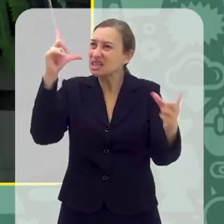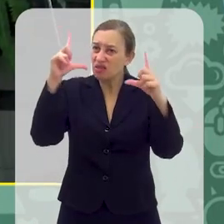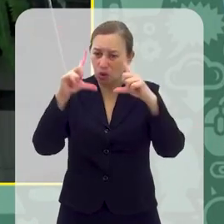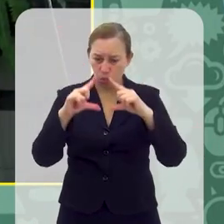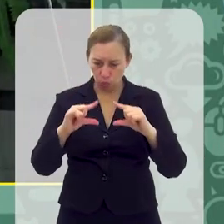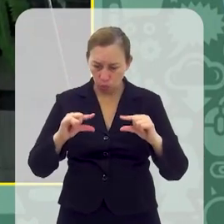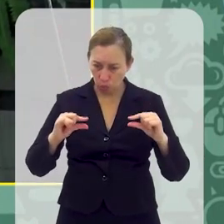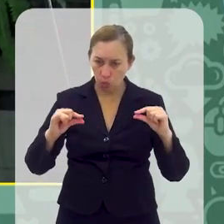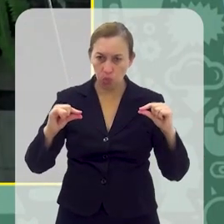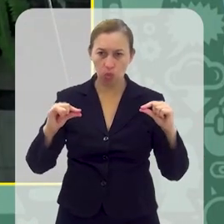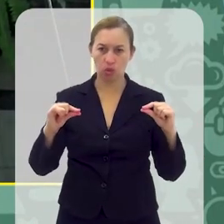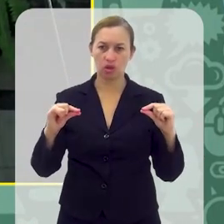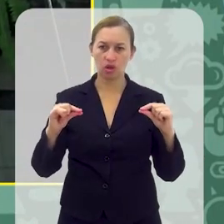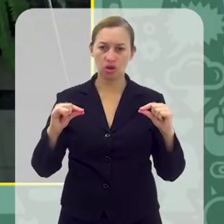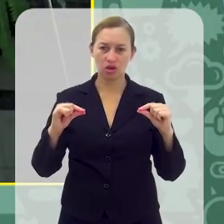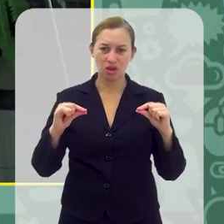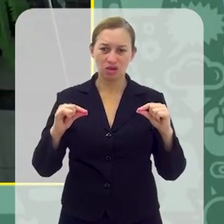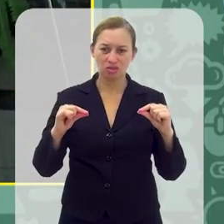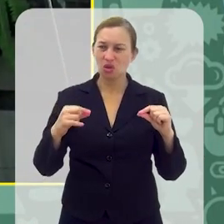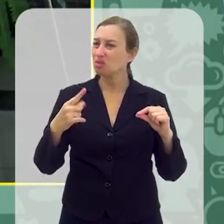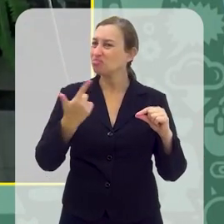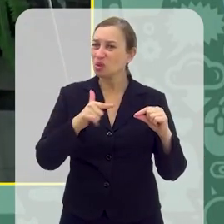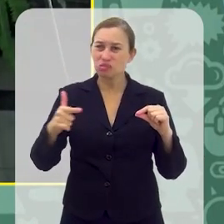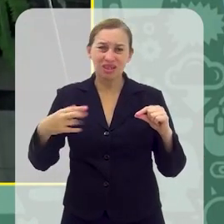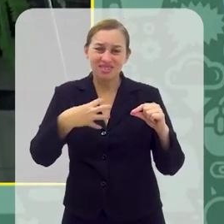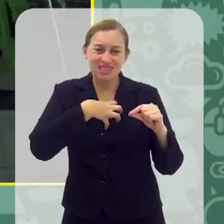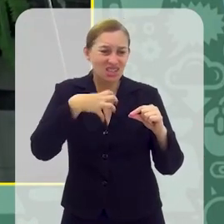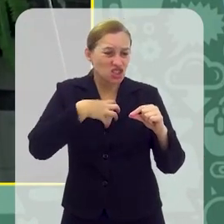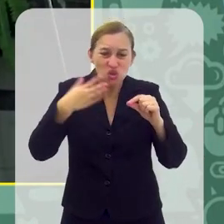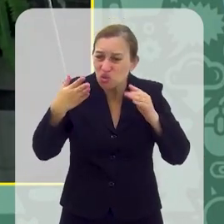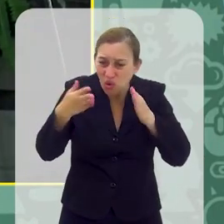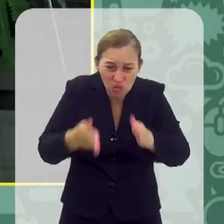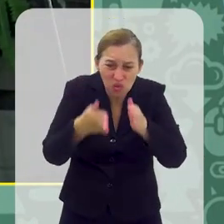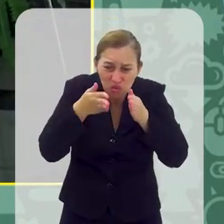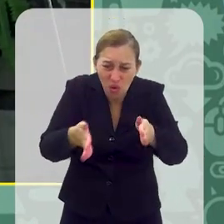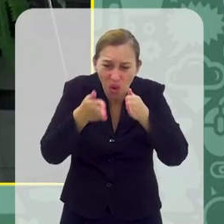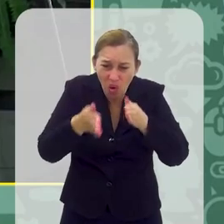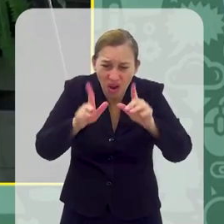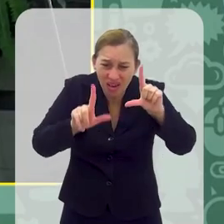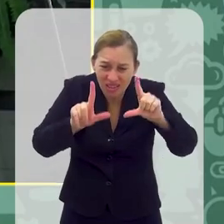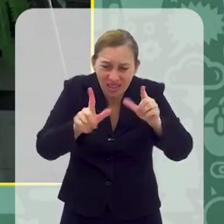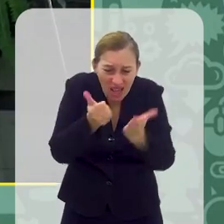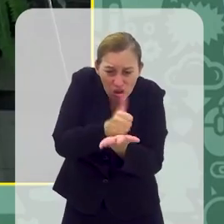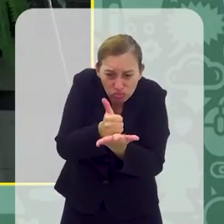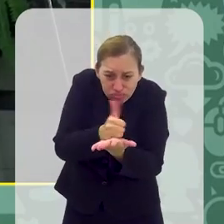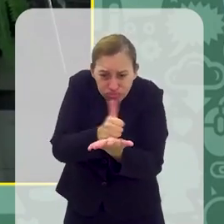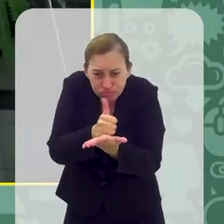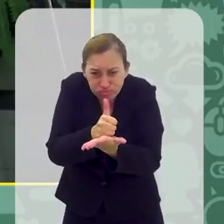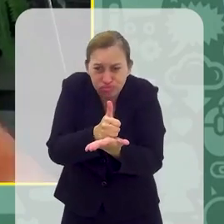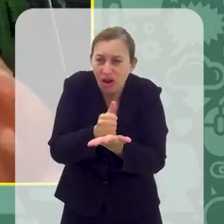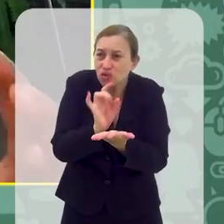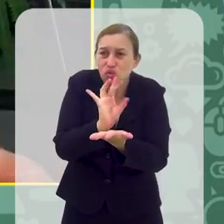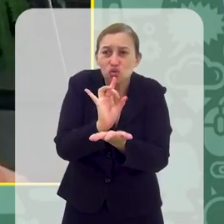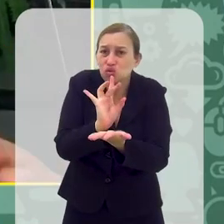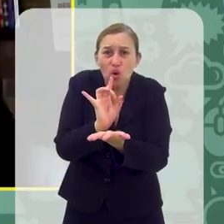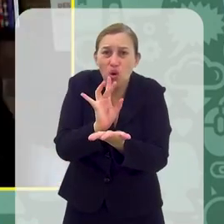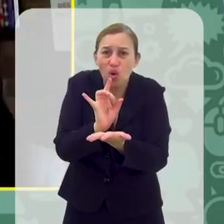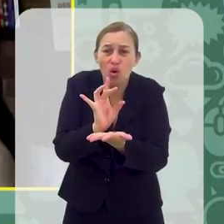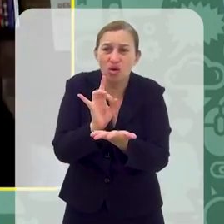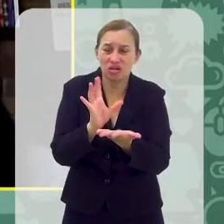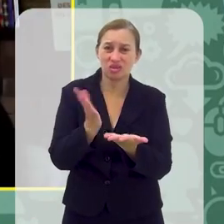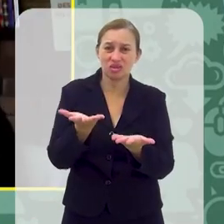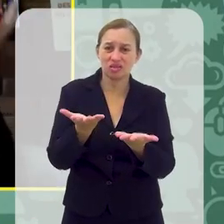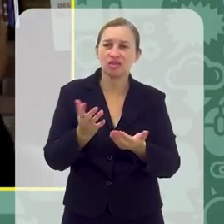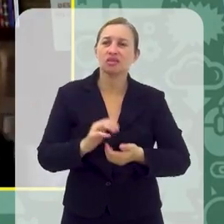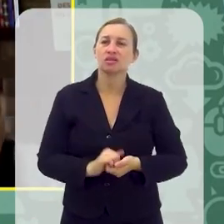vida da pessoa vai ficando restrita por conta daquele uso, né, aquele uso vai crescendo, aquilo vai tomando, né, um formato